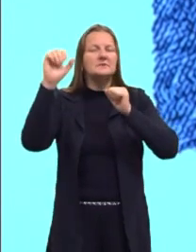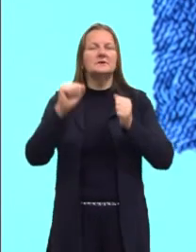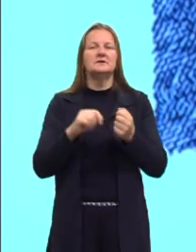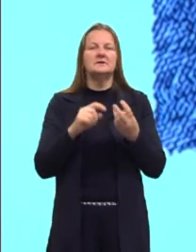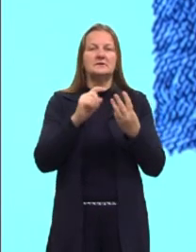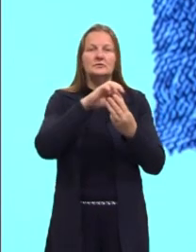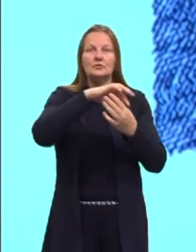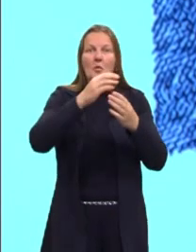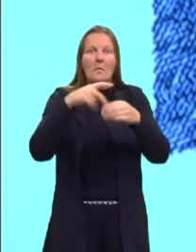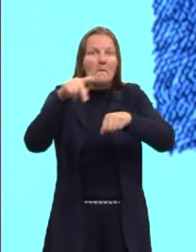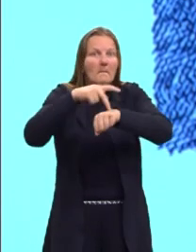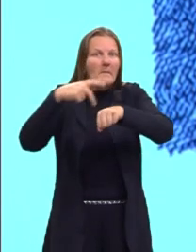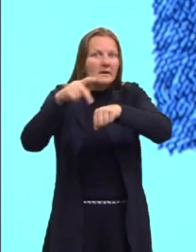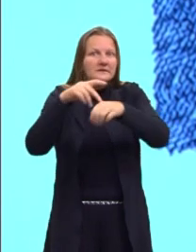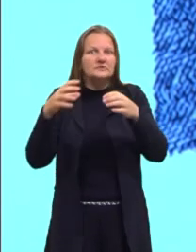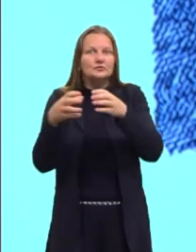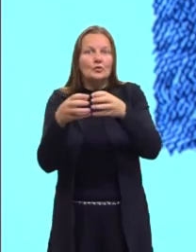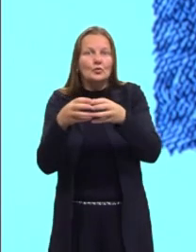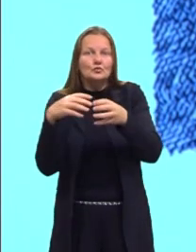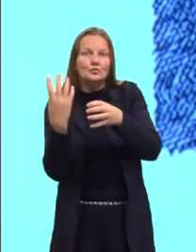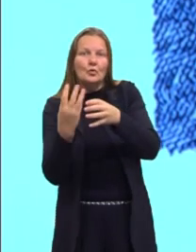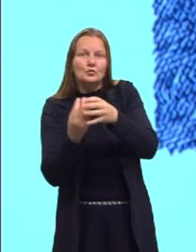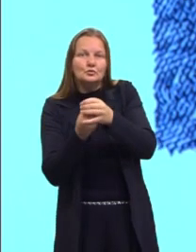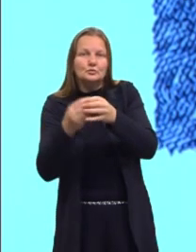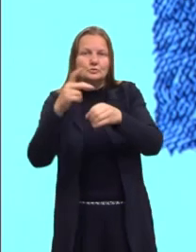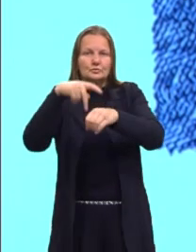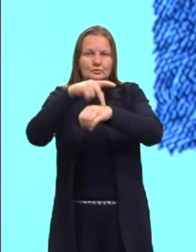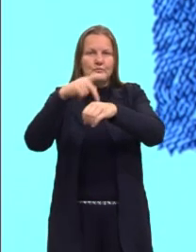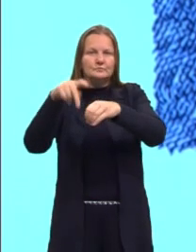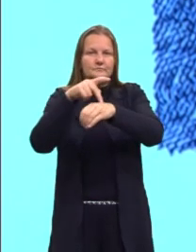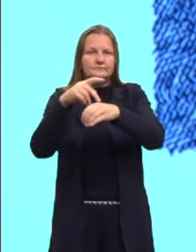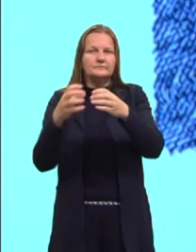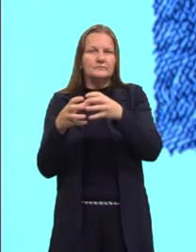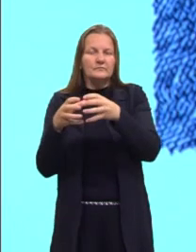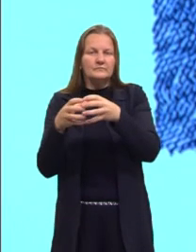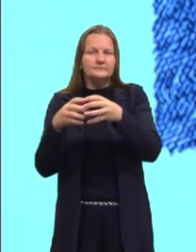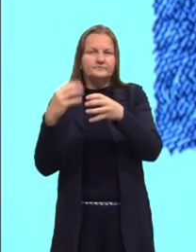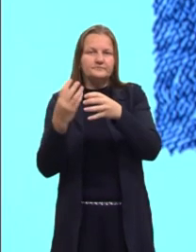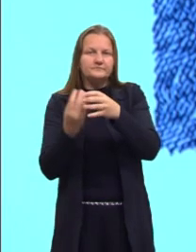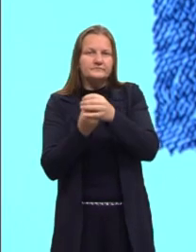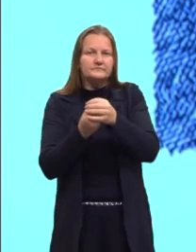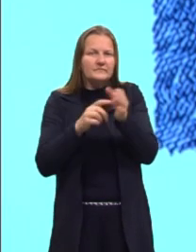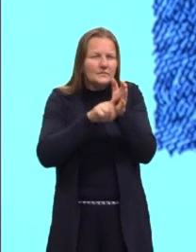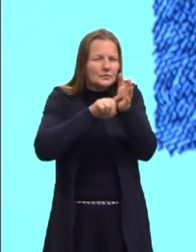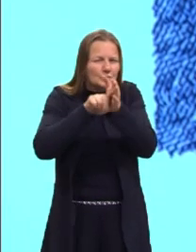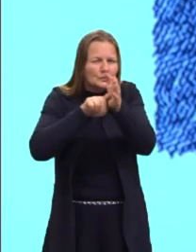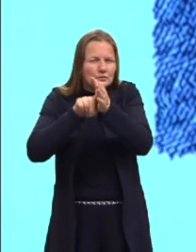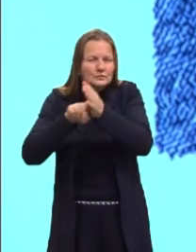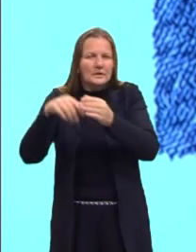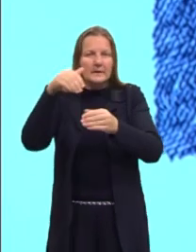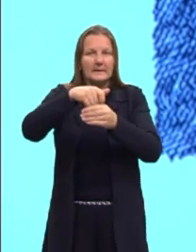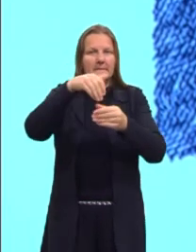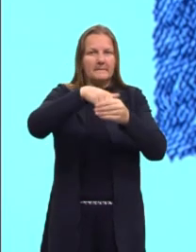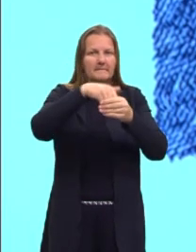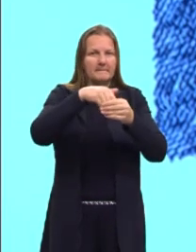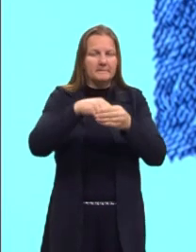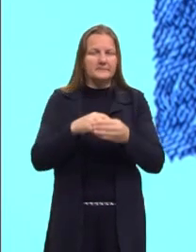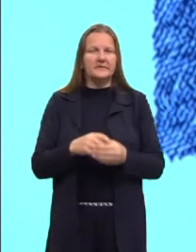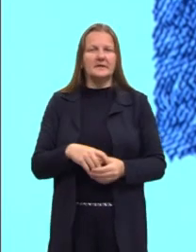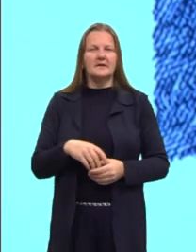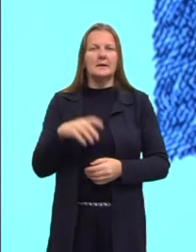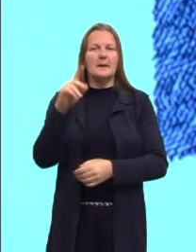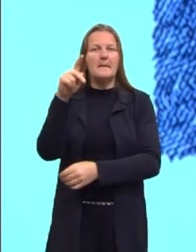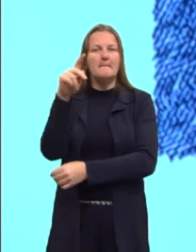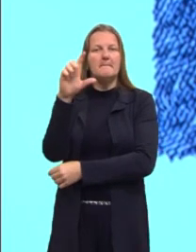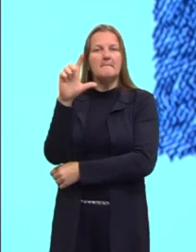quem fez o referendo, quem assinou para a saída,